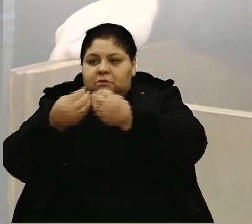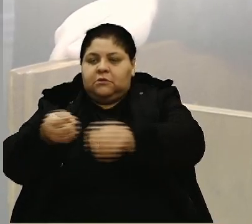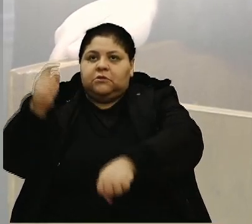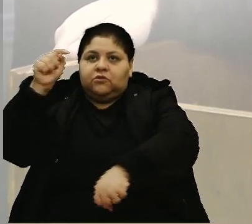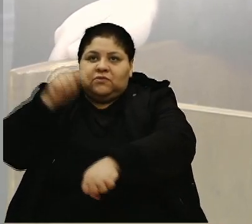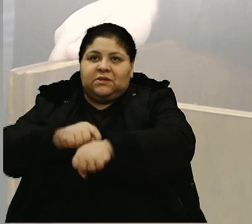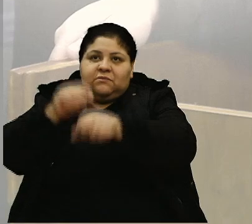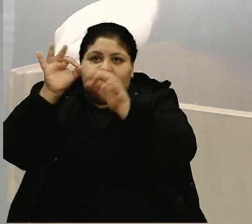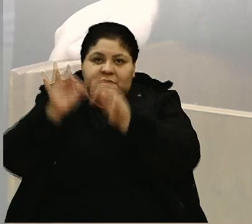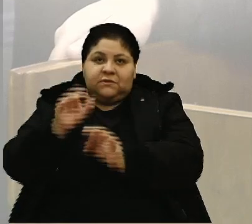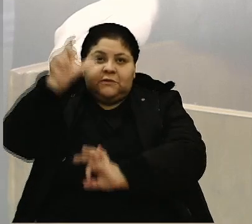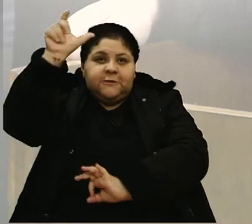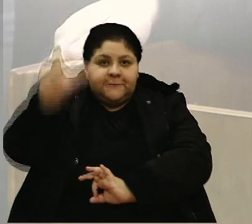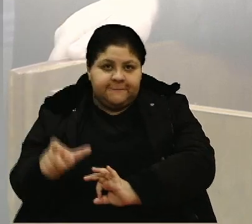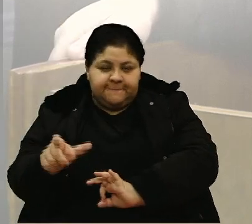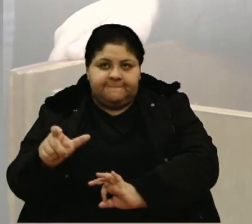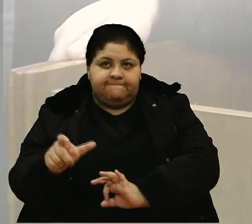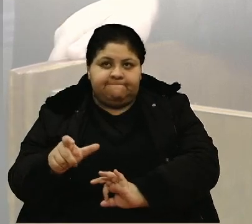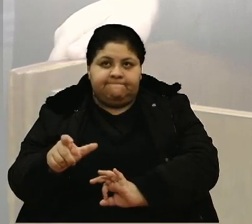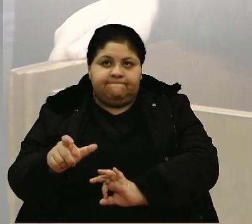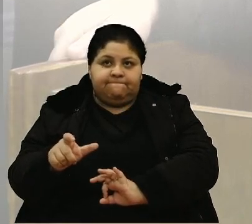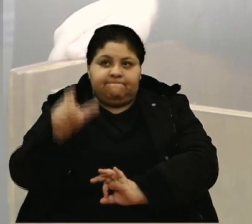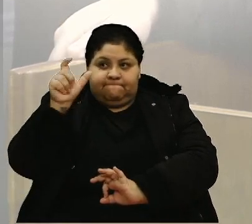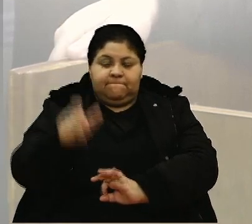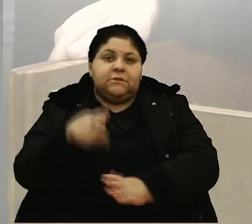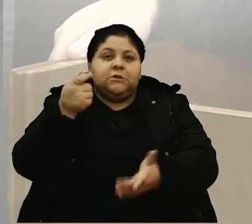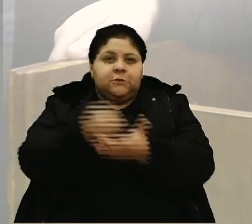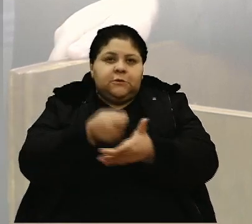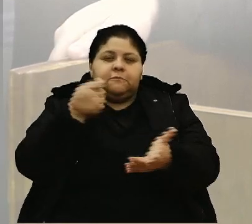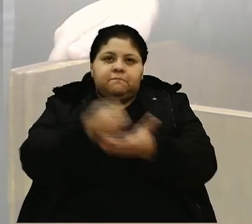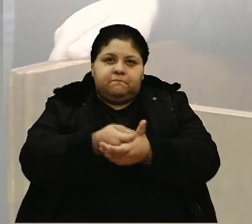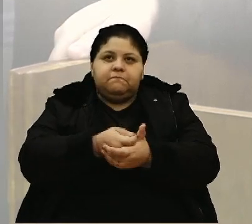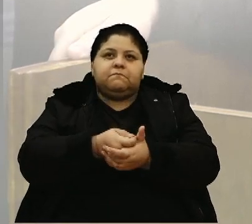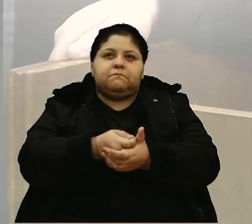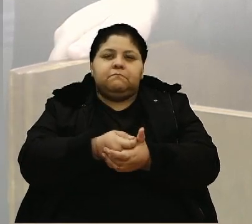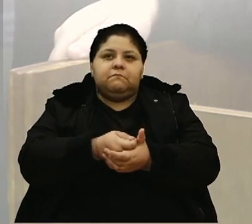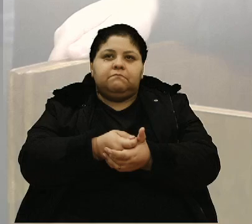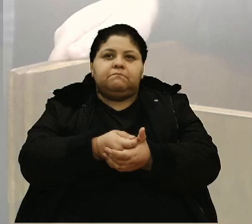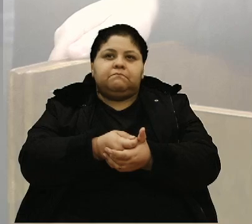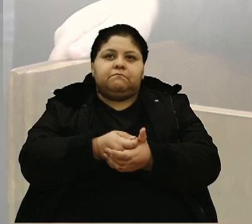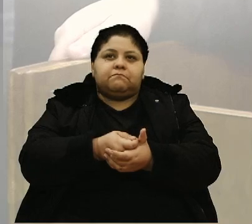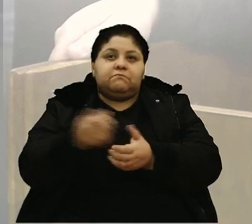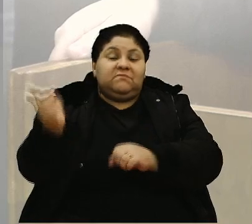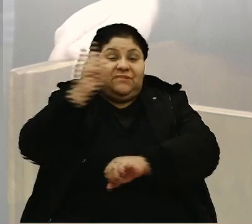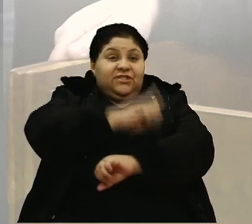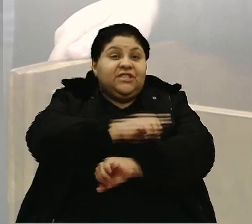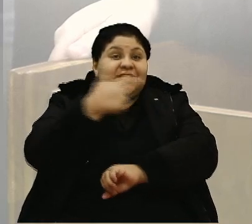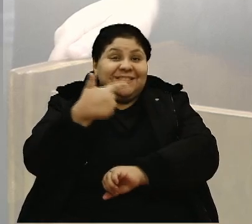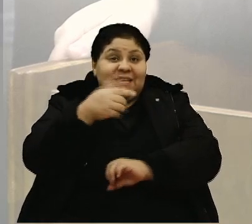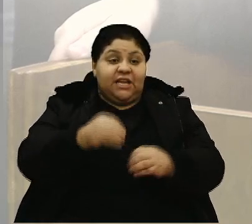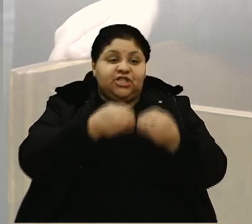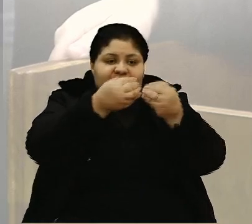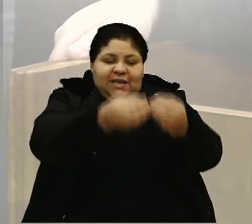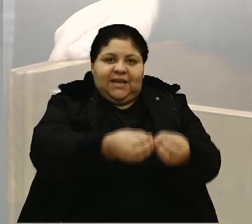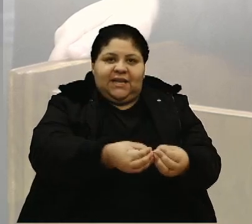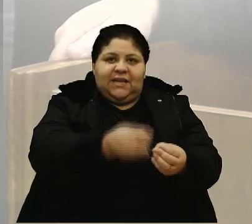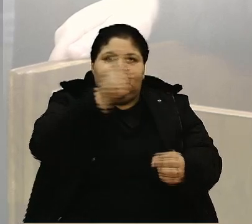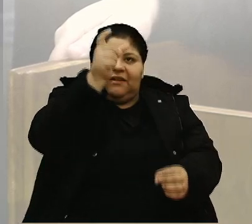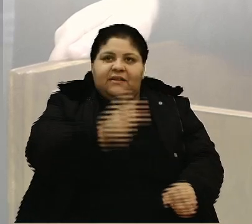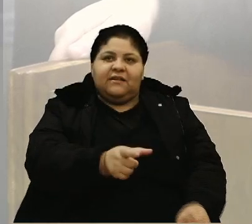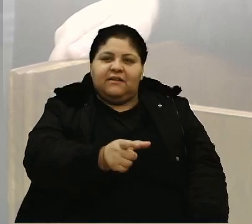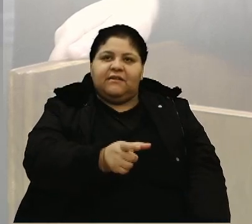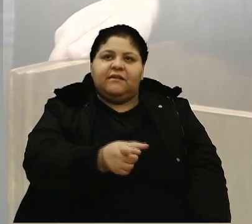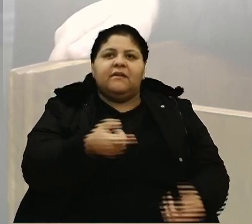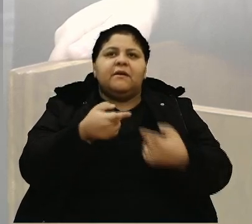determinado, que as pessoas ontem estavam lá me cobrando e eu fui lá e deu a coincidência de ser no dia 7 a entrega, as pessoas estavam dizendo,